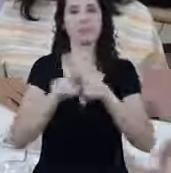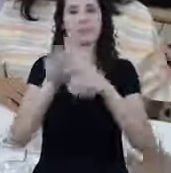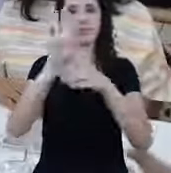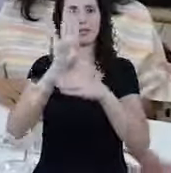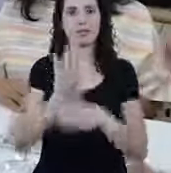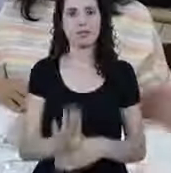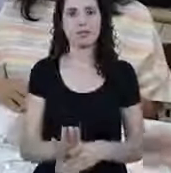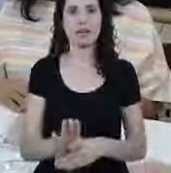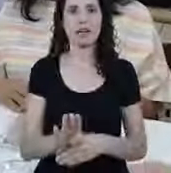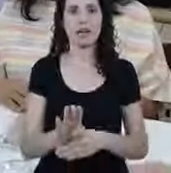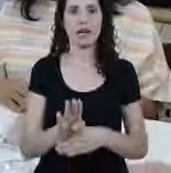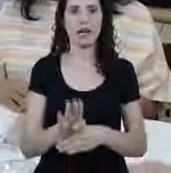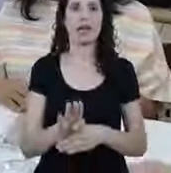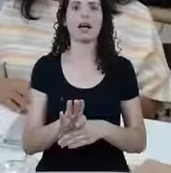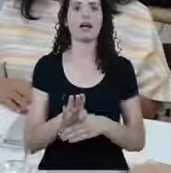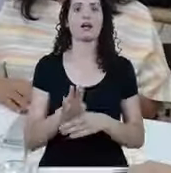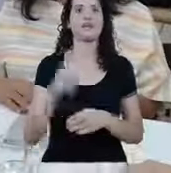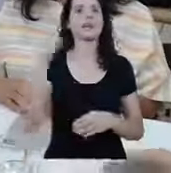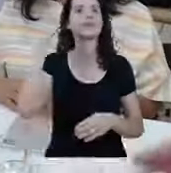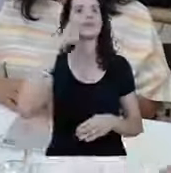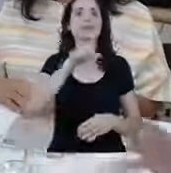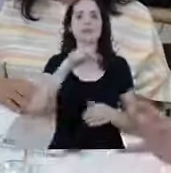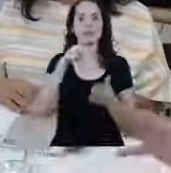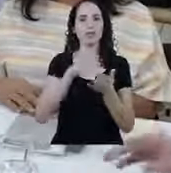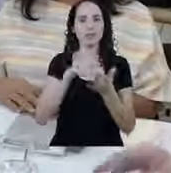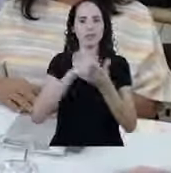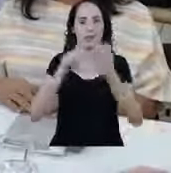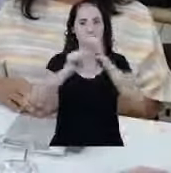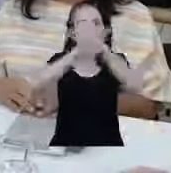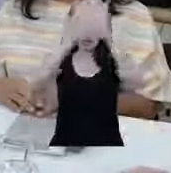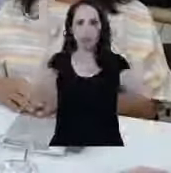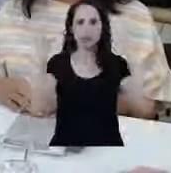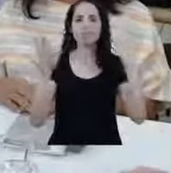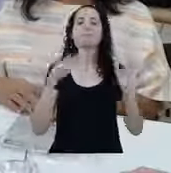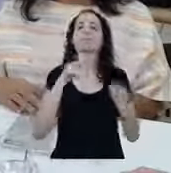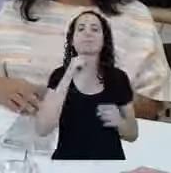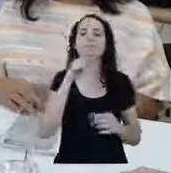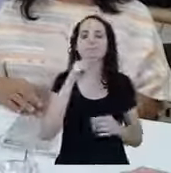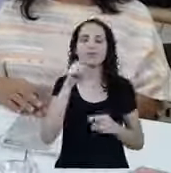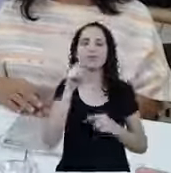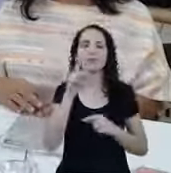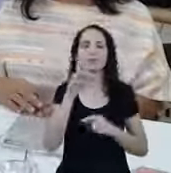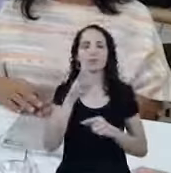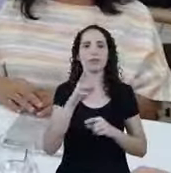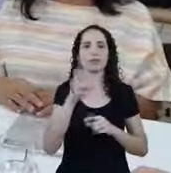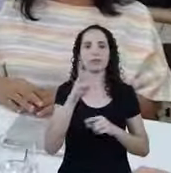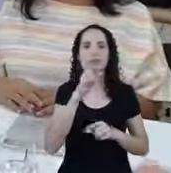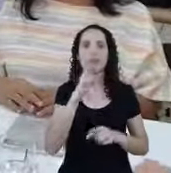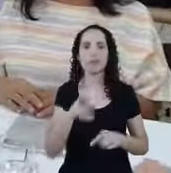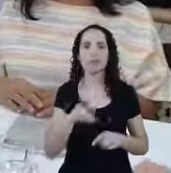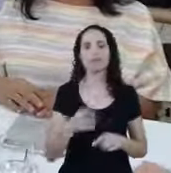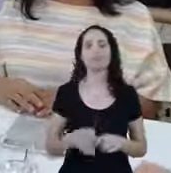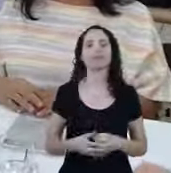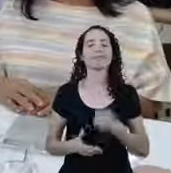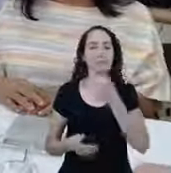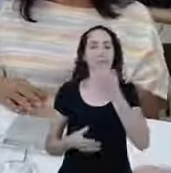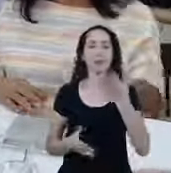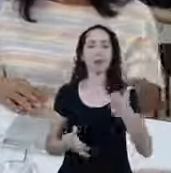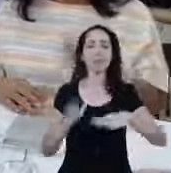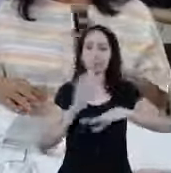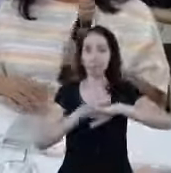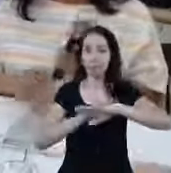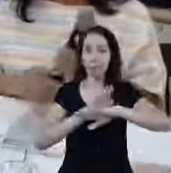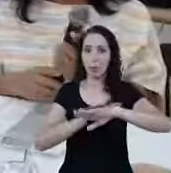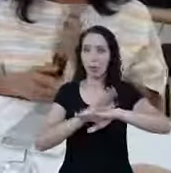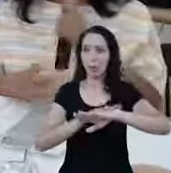mesa para que a gente possa verdadeiramente esclarecer todos os problemas Tudo bem? Tudo bem, pastor Estamos aqui realmente, esse é o momento